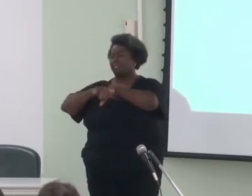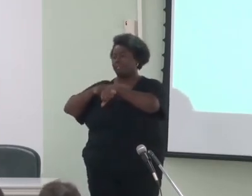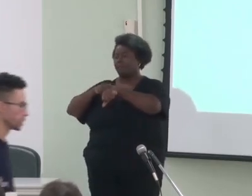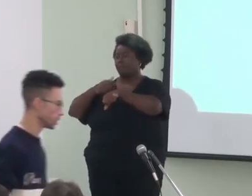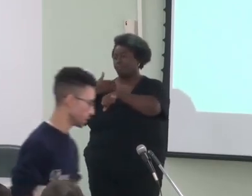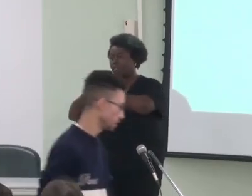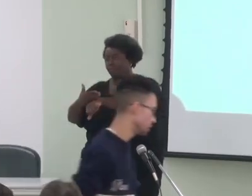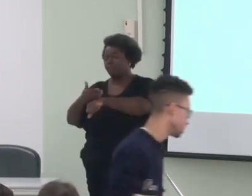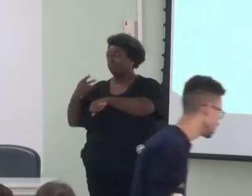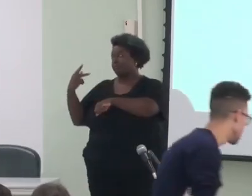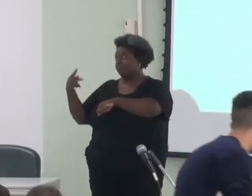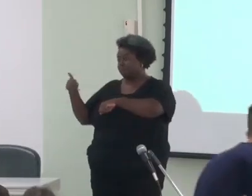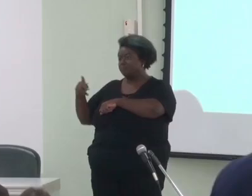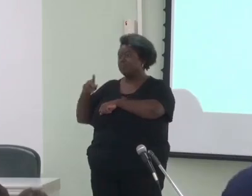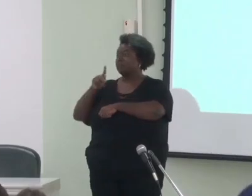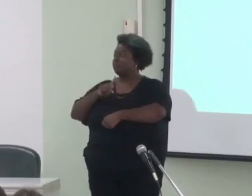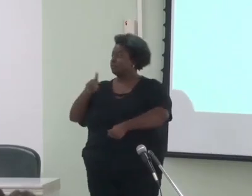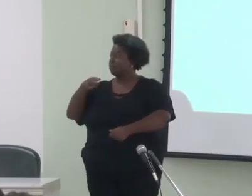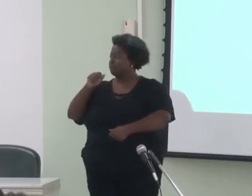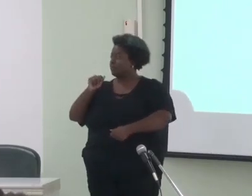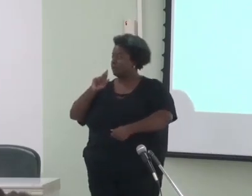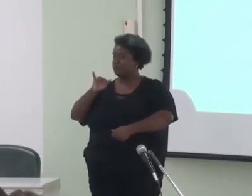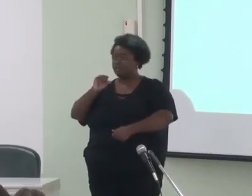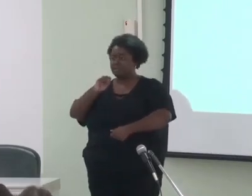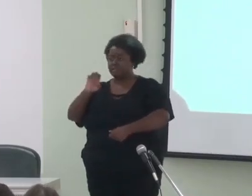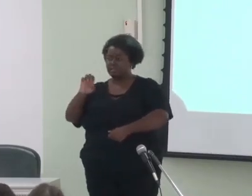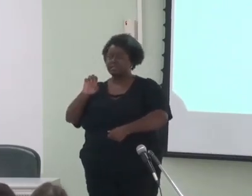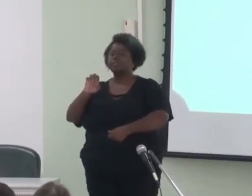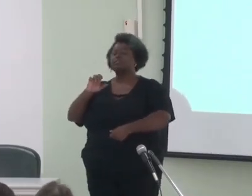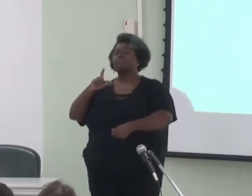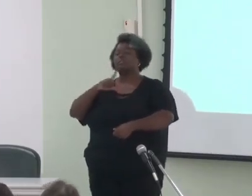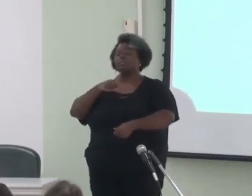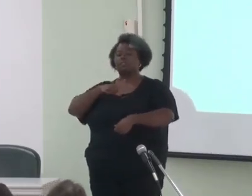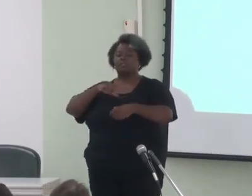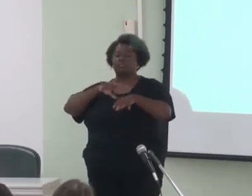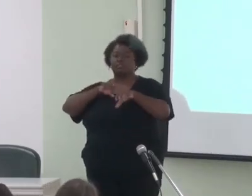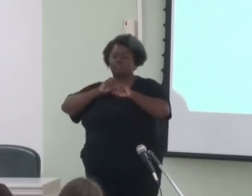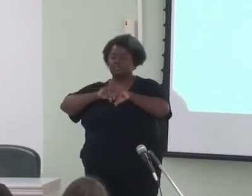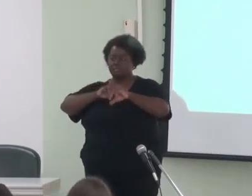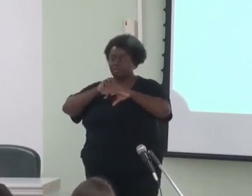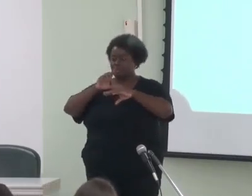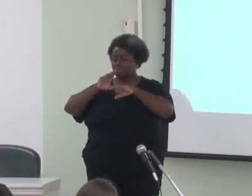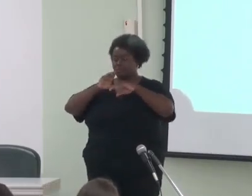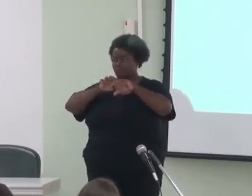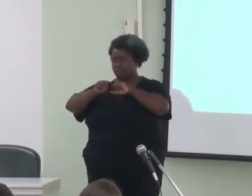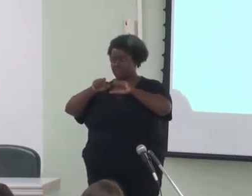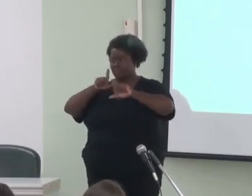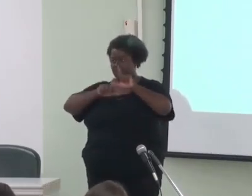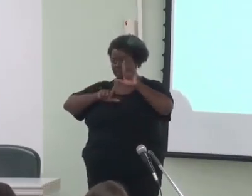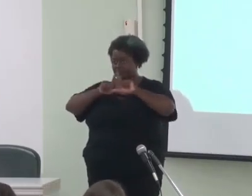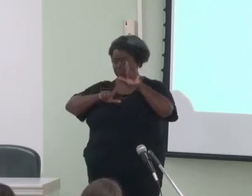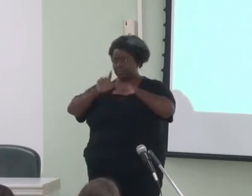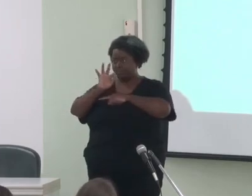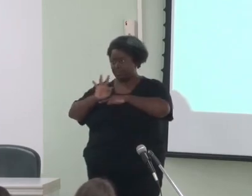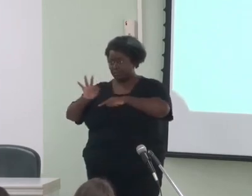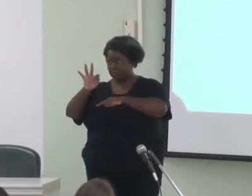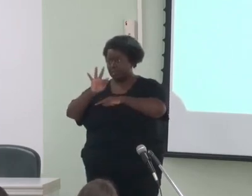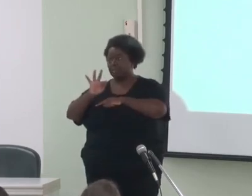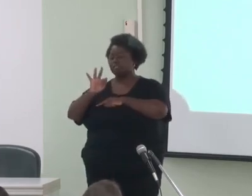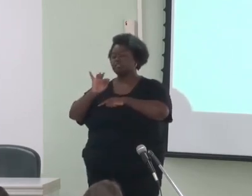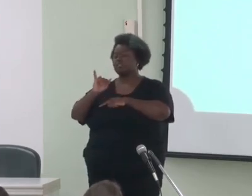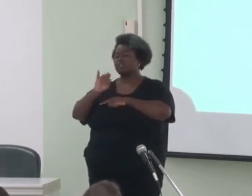Então, a professora Marise Matos possui licenciatura e bacharelado em letras pela Faculdade Ibero